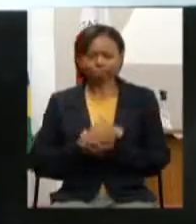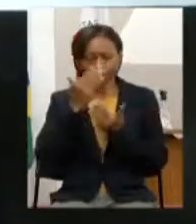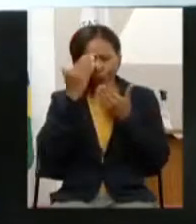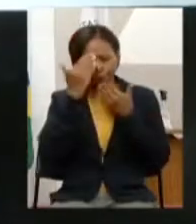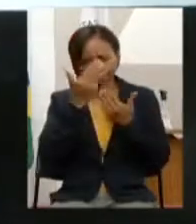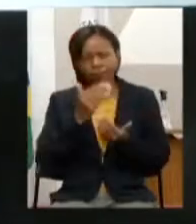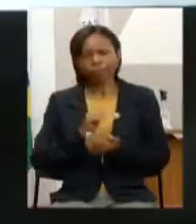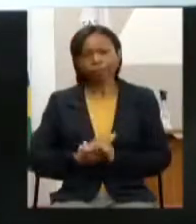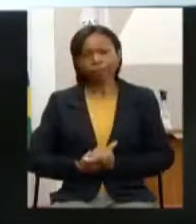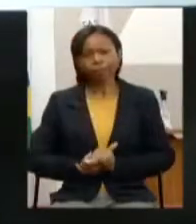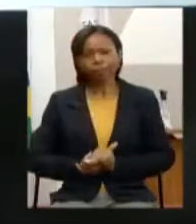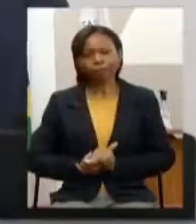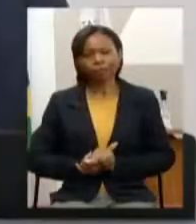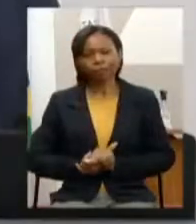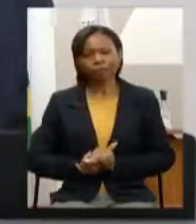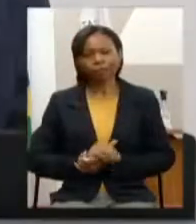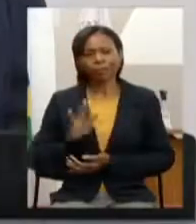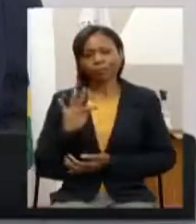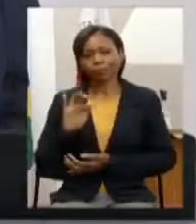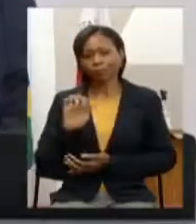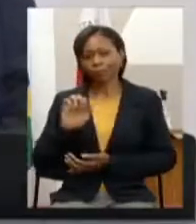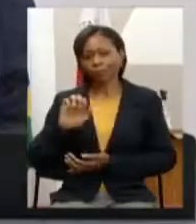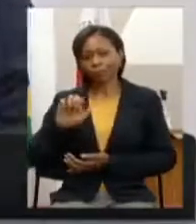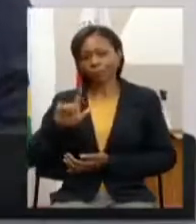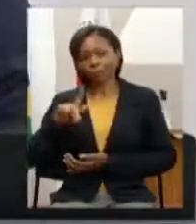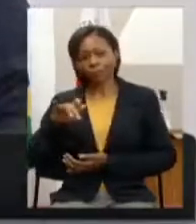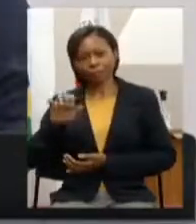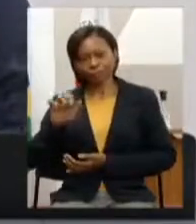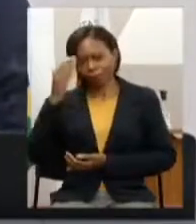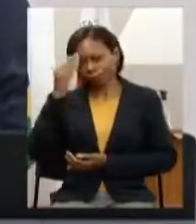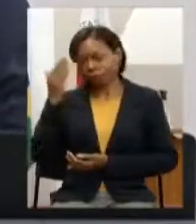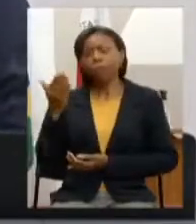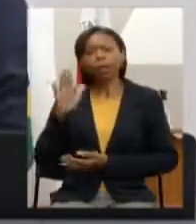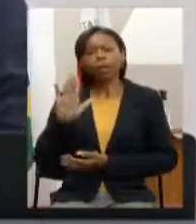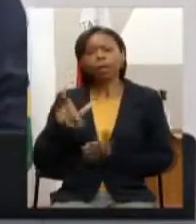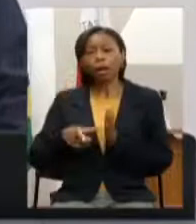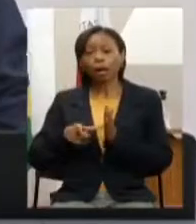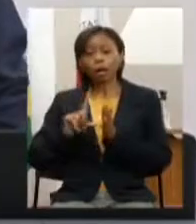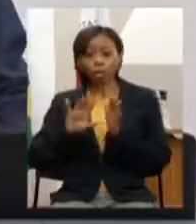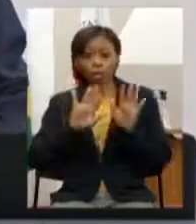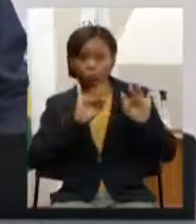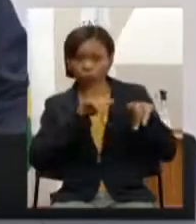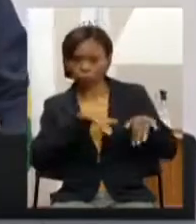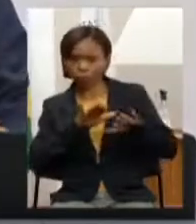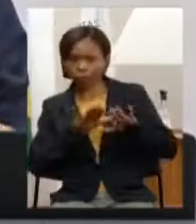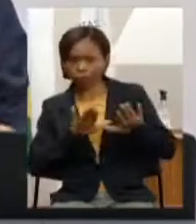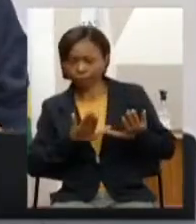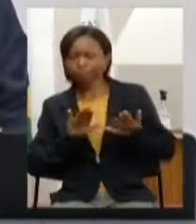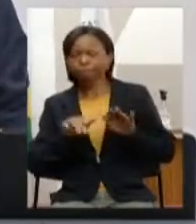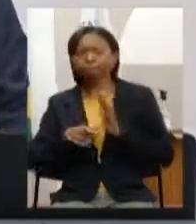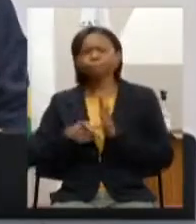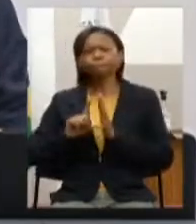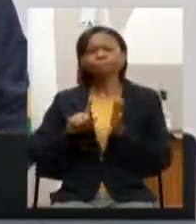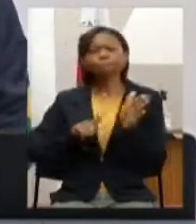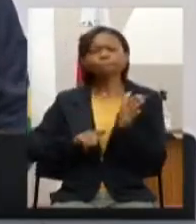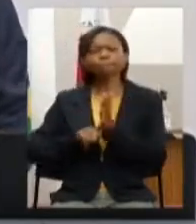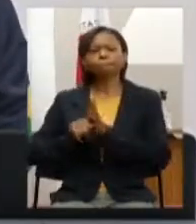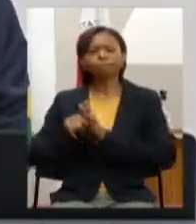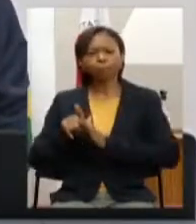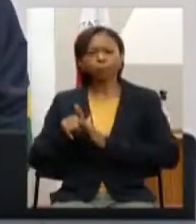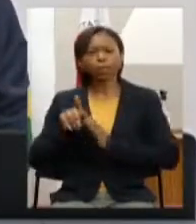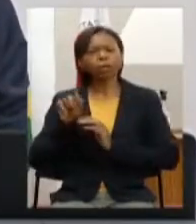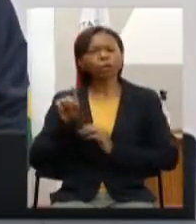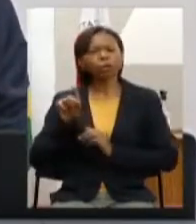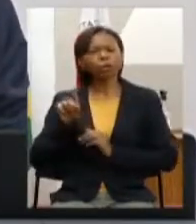muito obrigado Felipe Felipe antes de fazer as minhas considerações finais eu gostaria de perguntar a